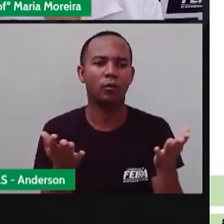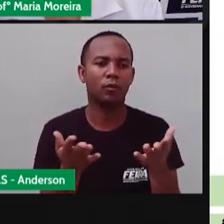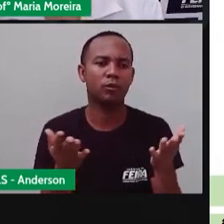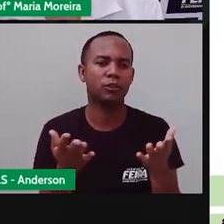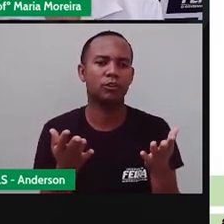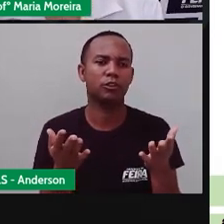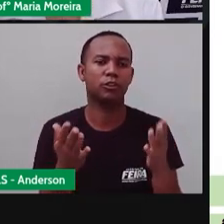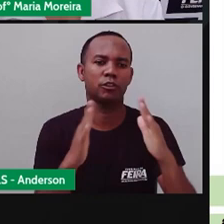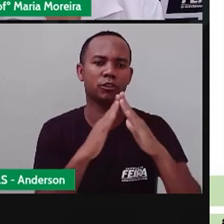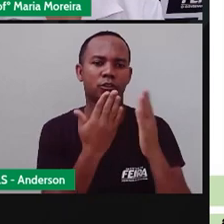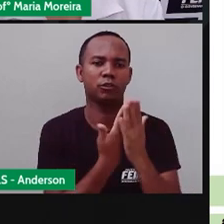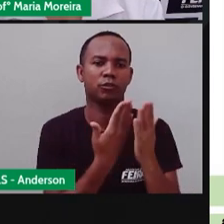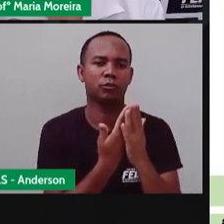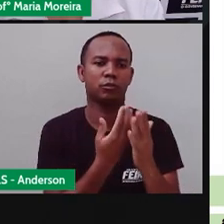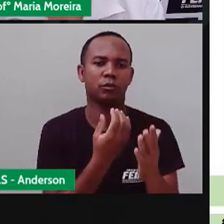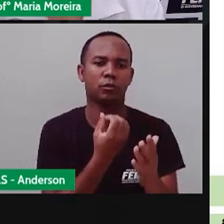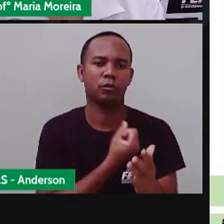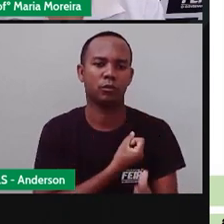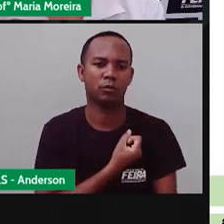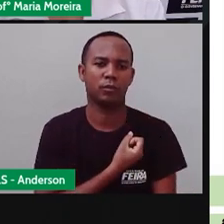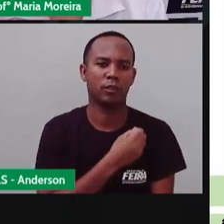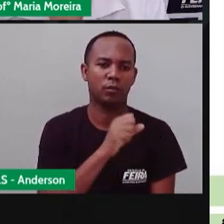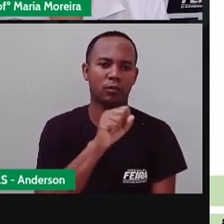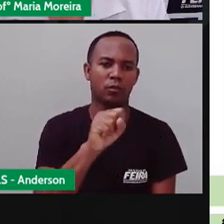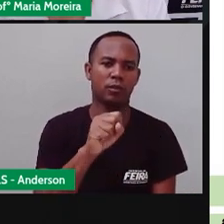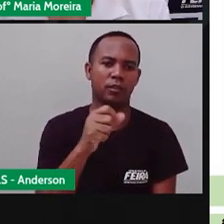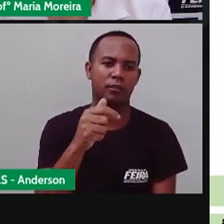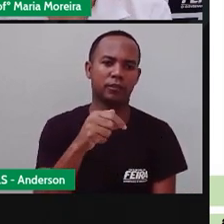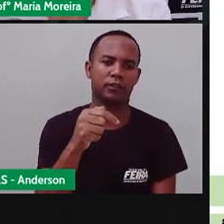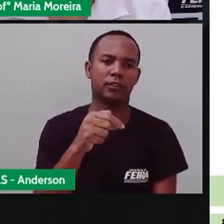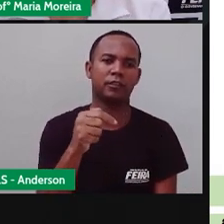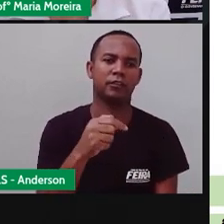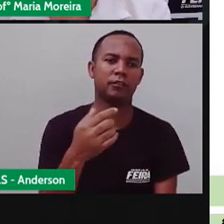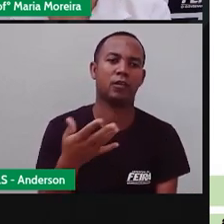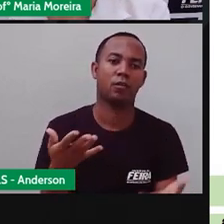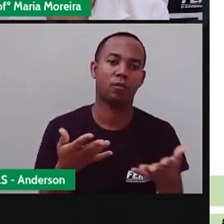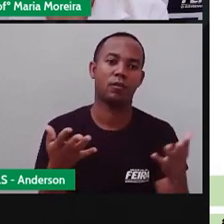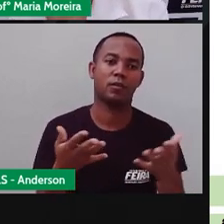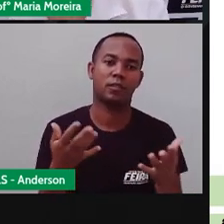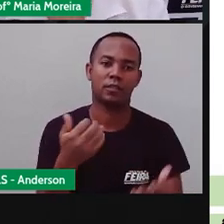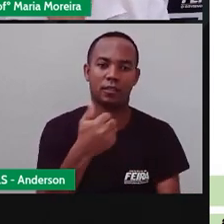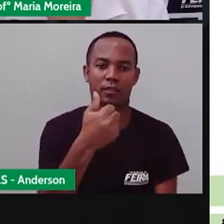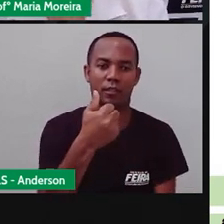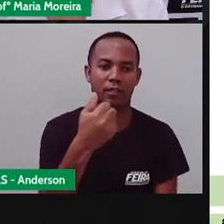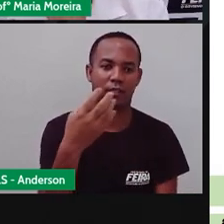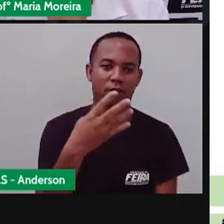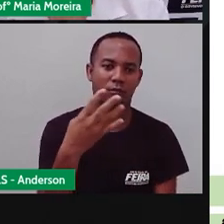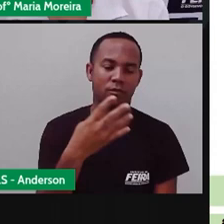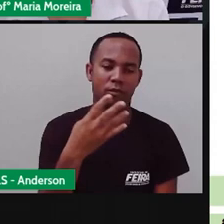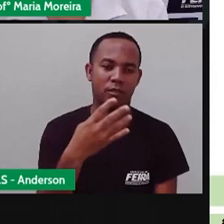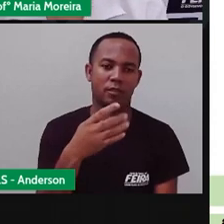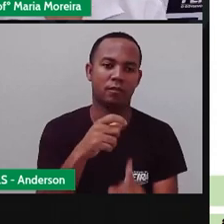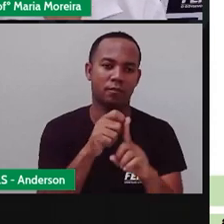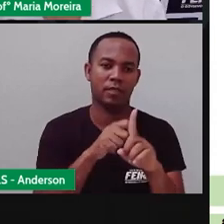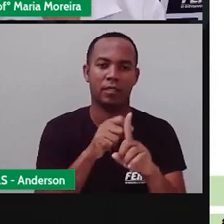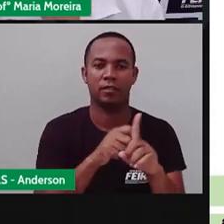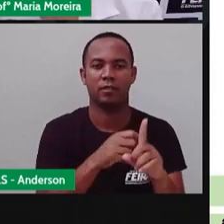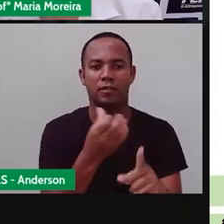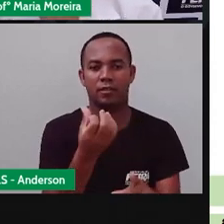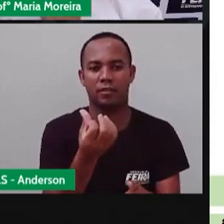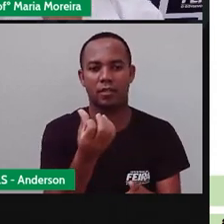14 do 6, nossa área de conhecimento interdisciplinar, linguagens,